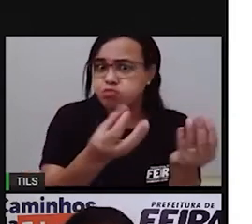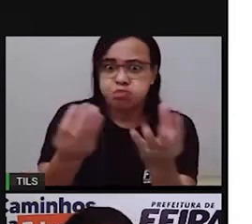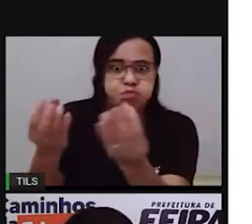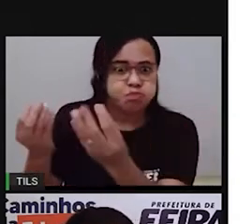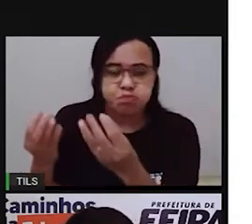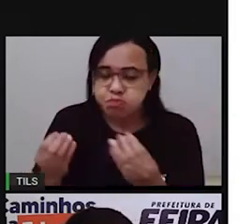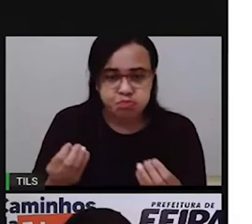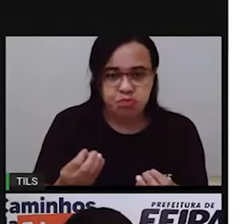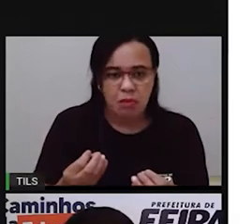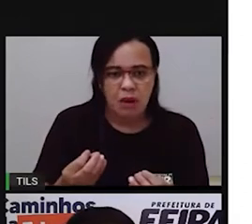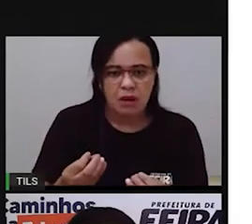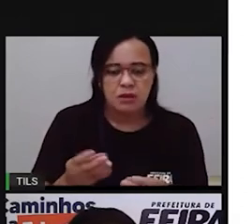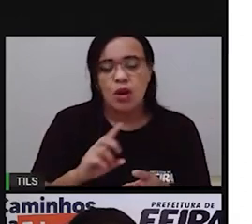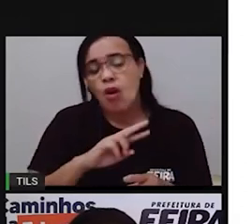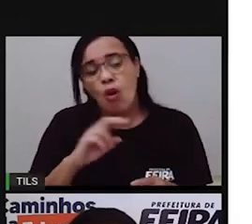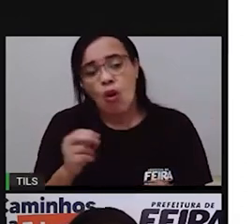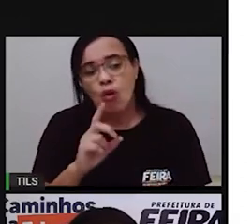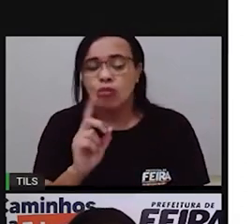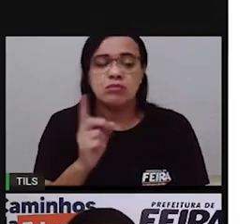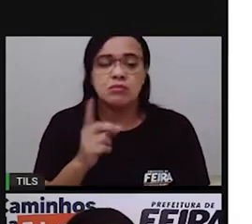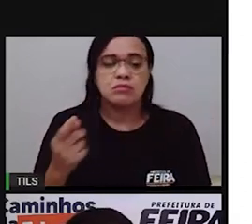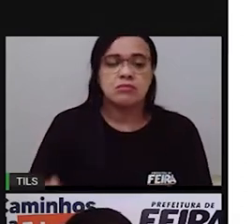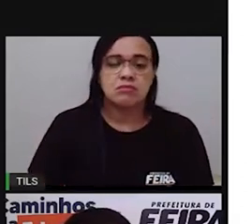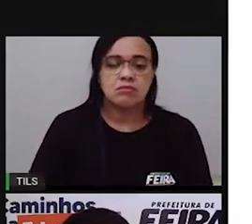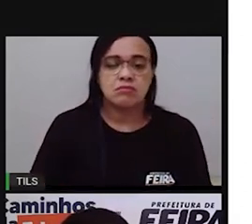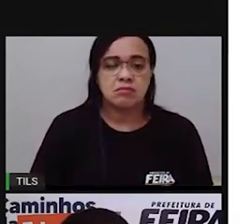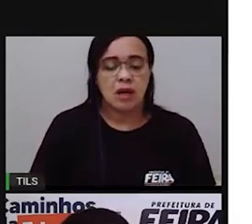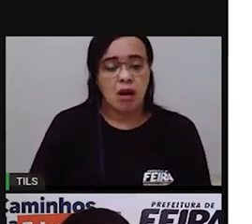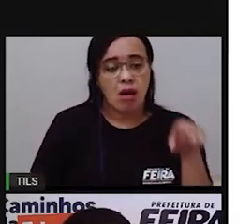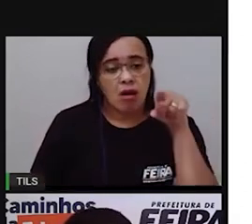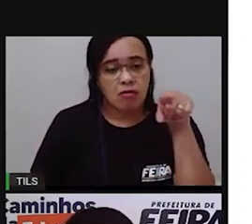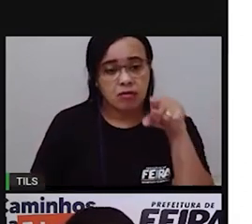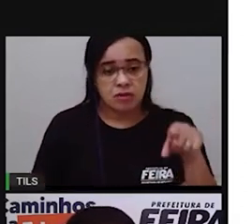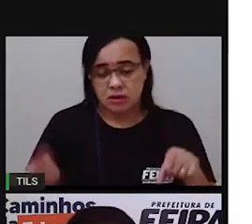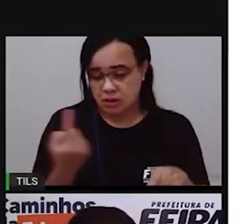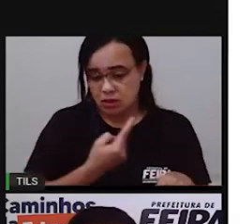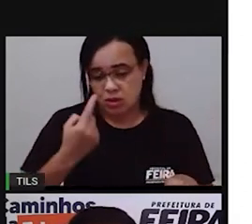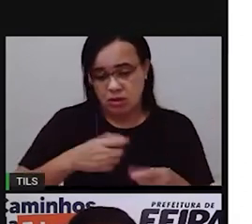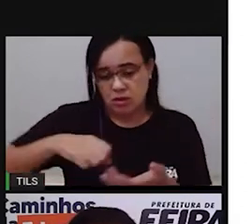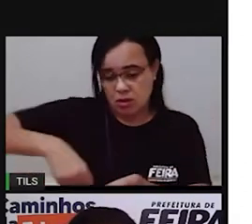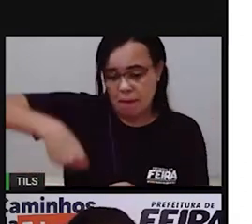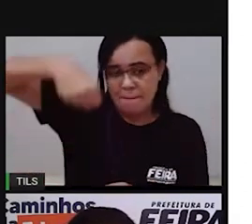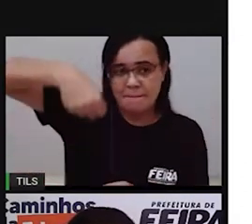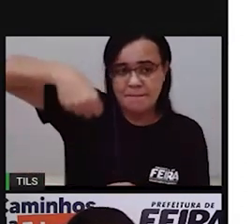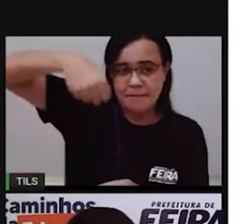será que você sozinho gasta mais de um balde de água por dia?